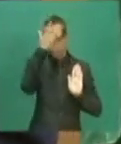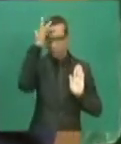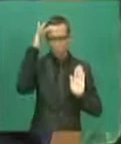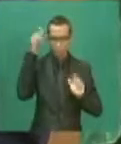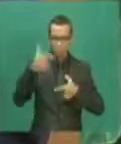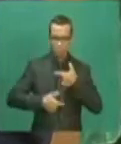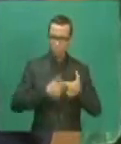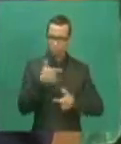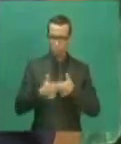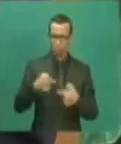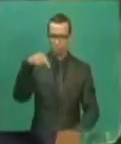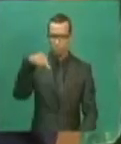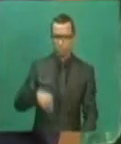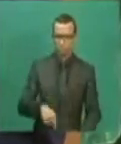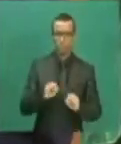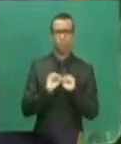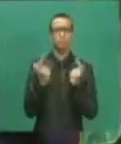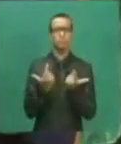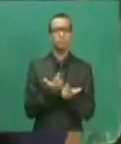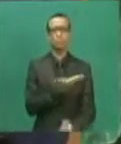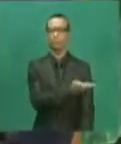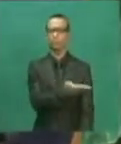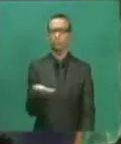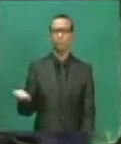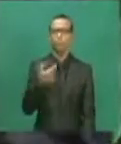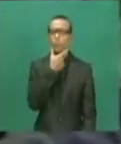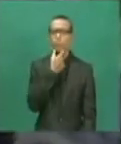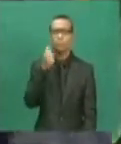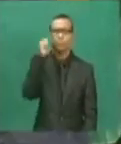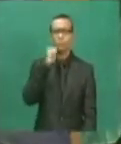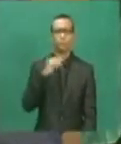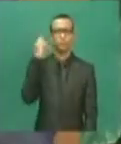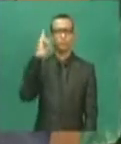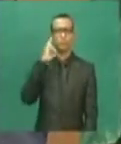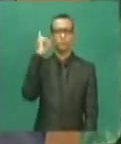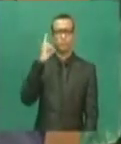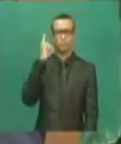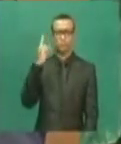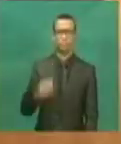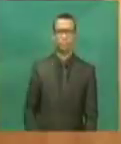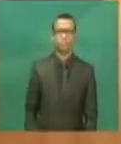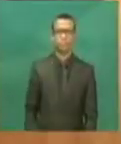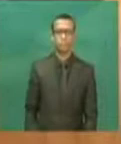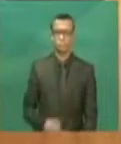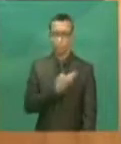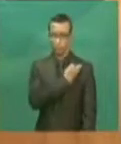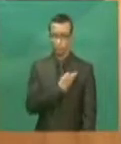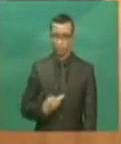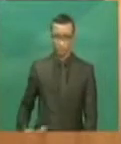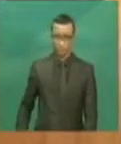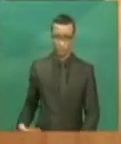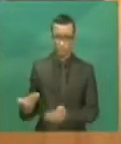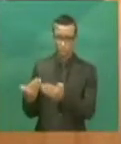Deputadas aqui presentes, senhores deputados, o governo passado, senhor presidente,